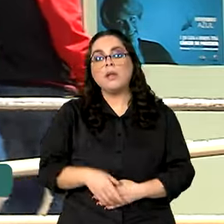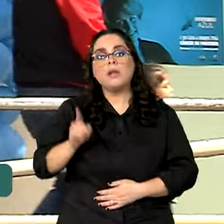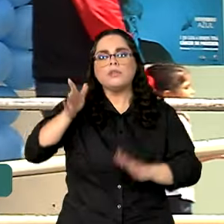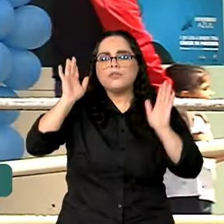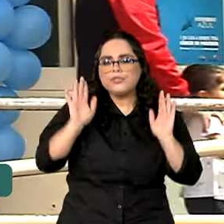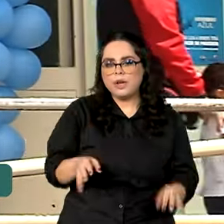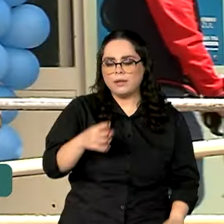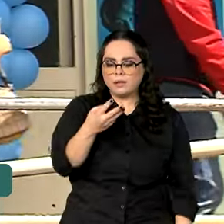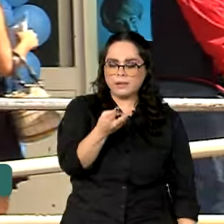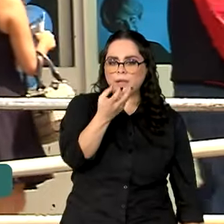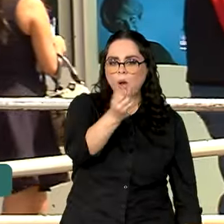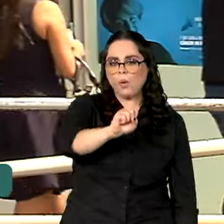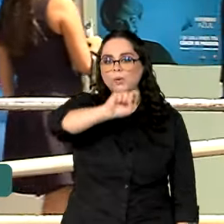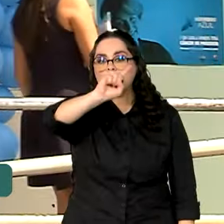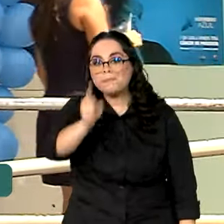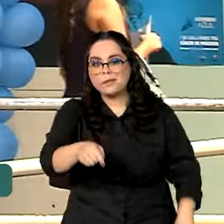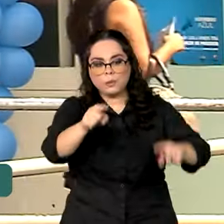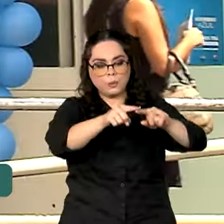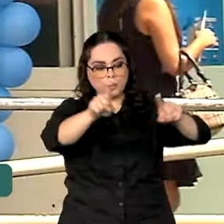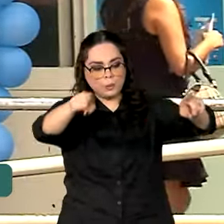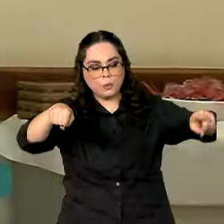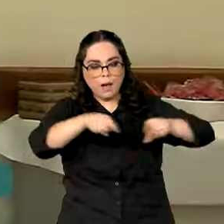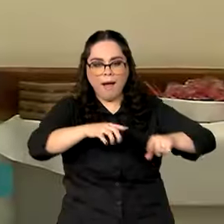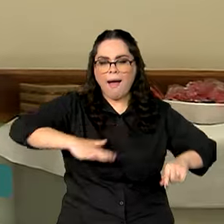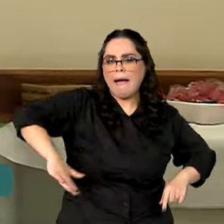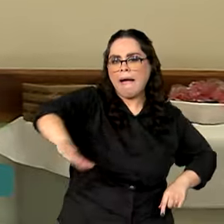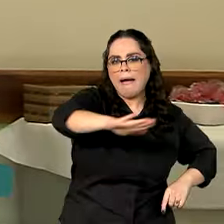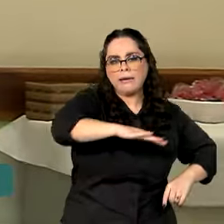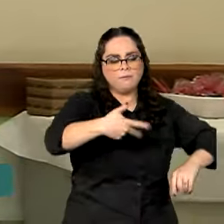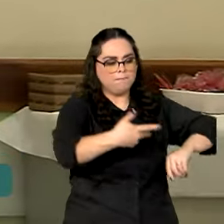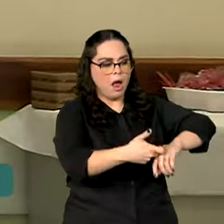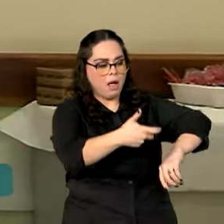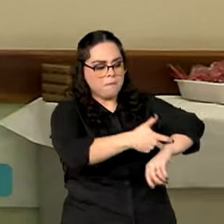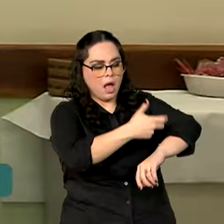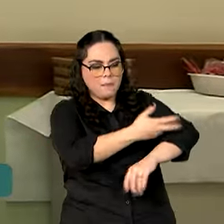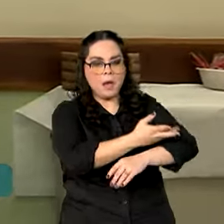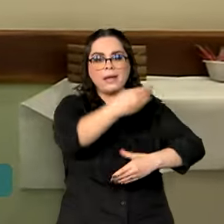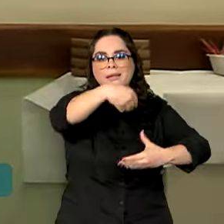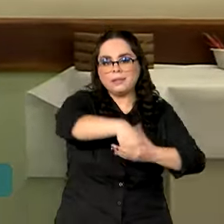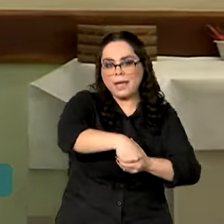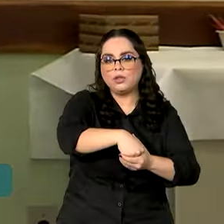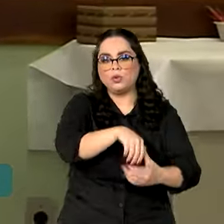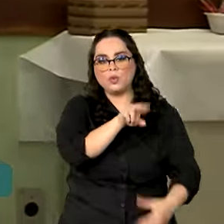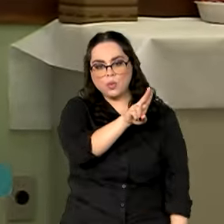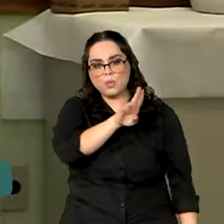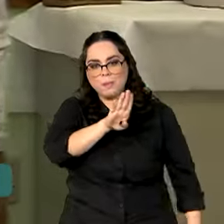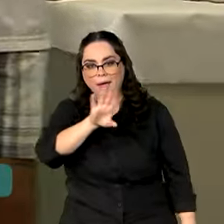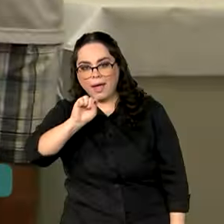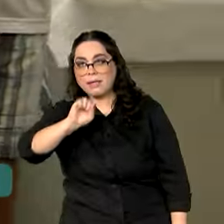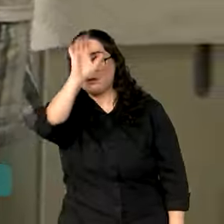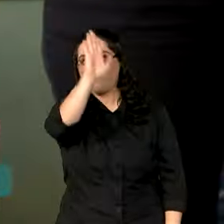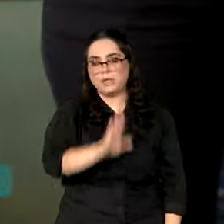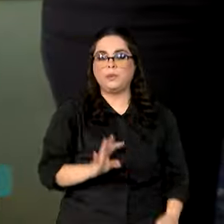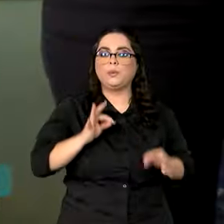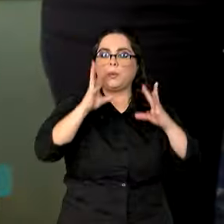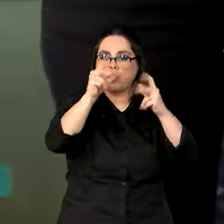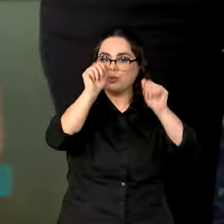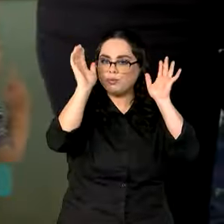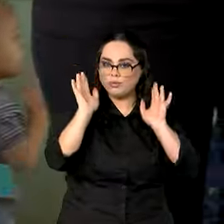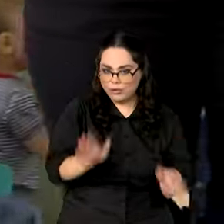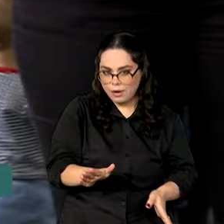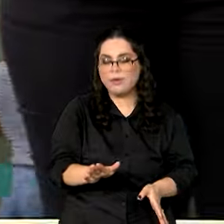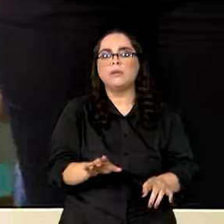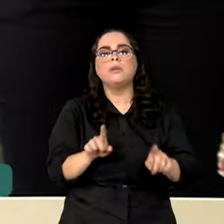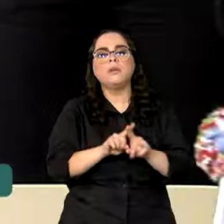38 mil salas de vacinação nas unidades básicas de saúde em todo o país. E